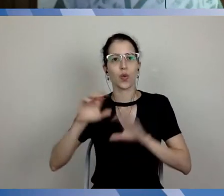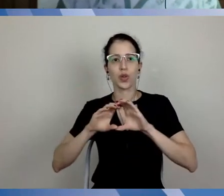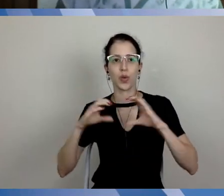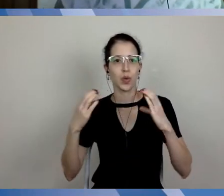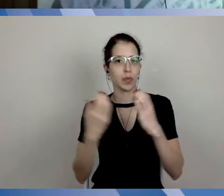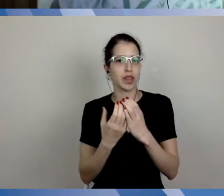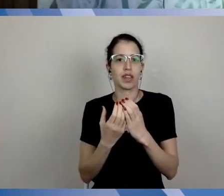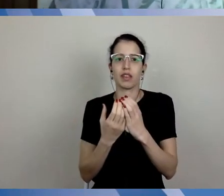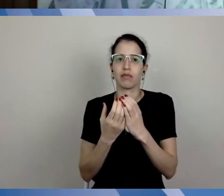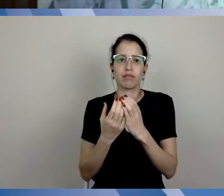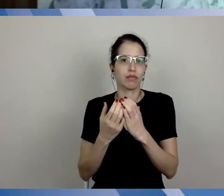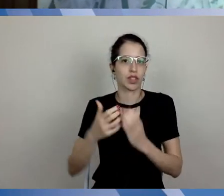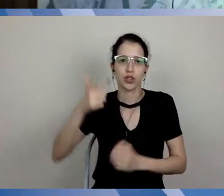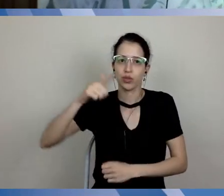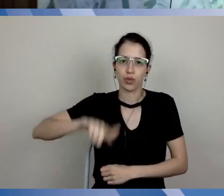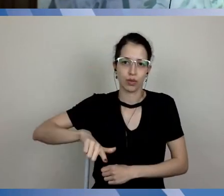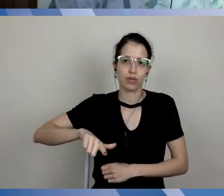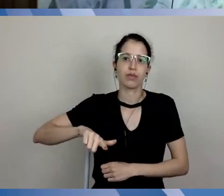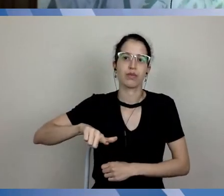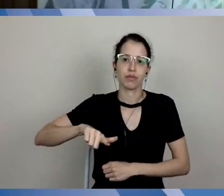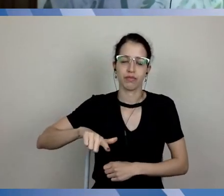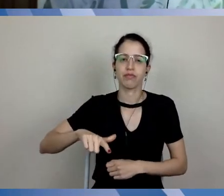zero todo o conjunto de trabalho.